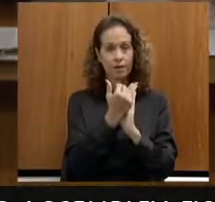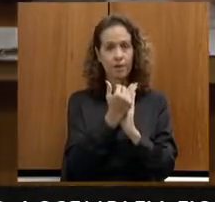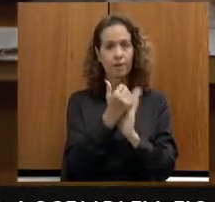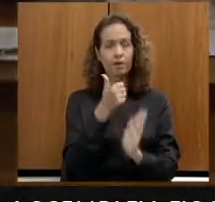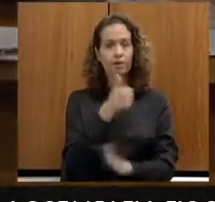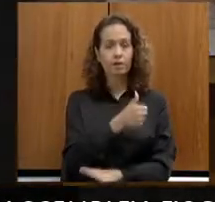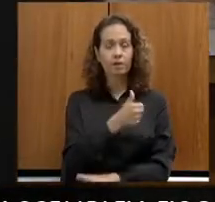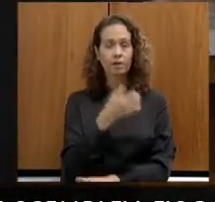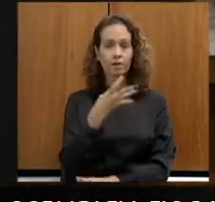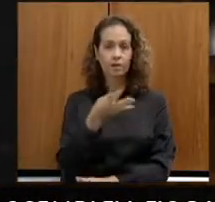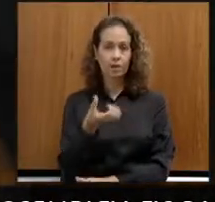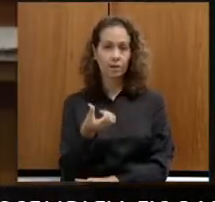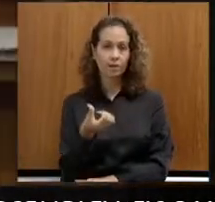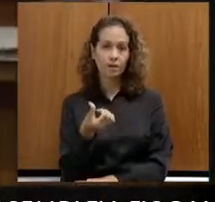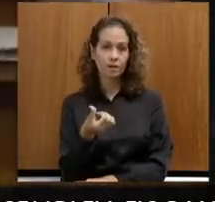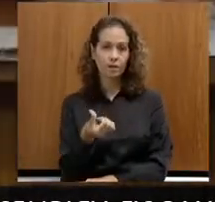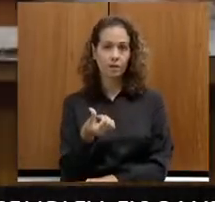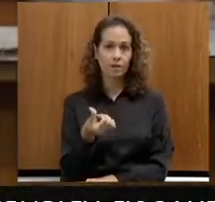para 146